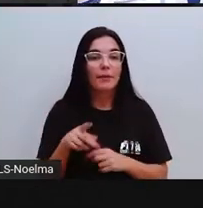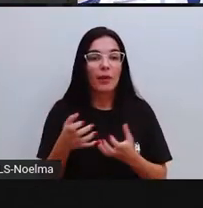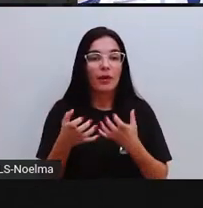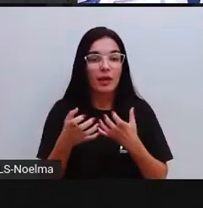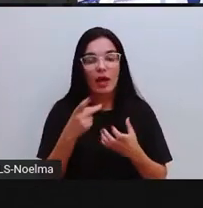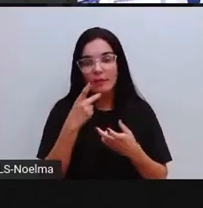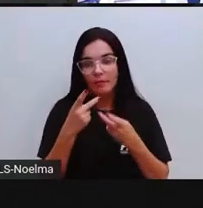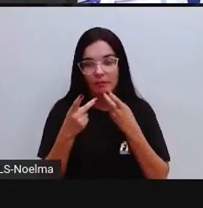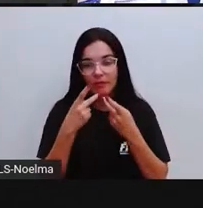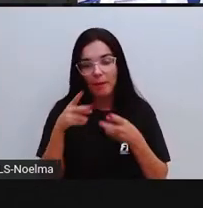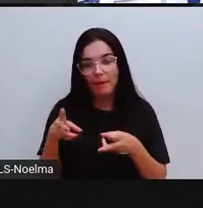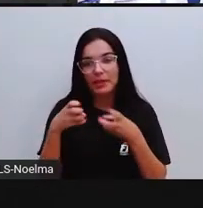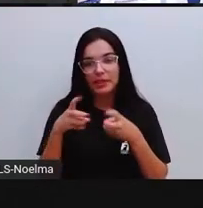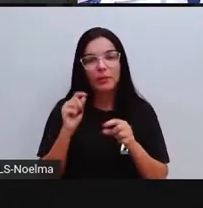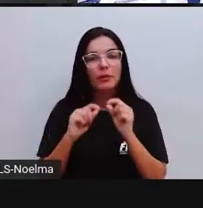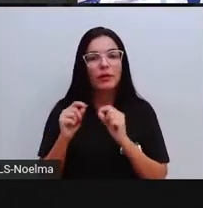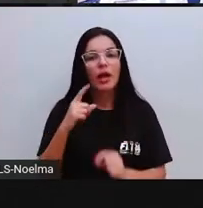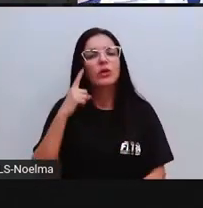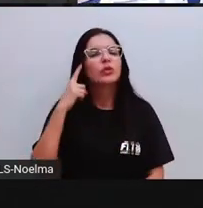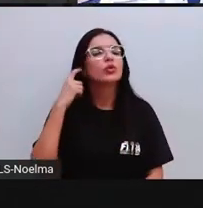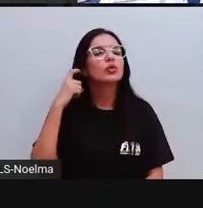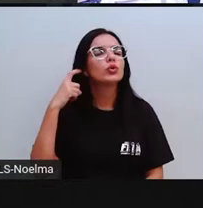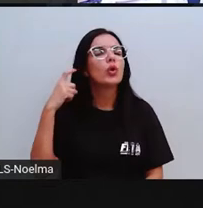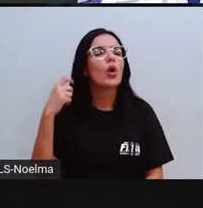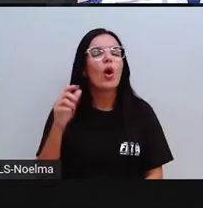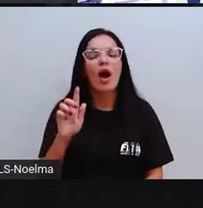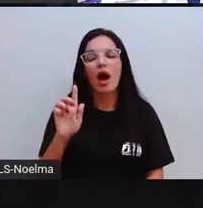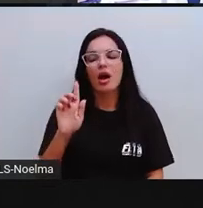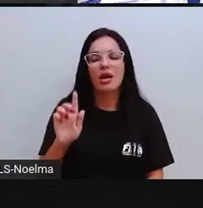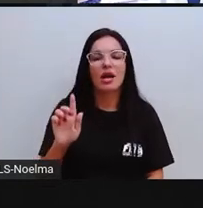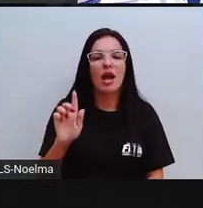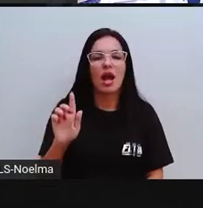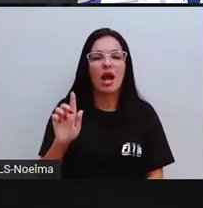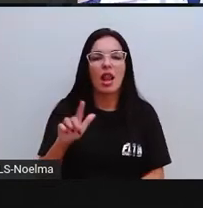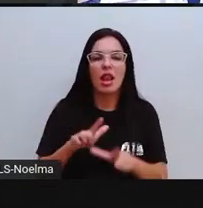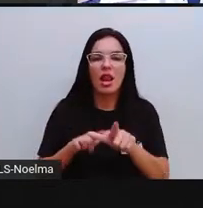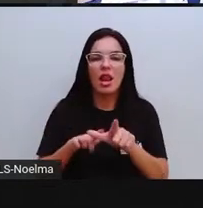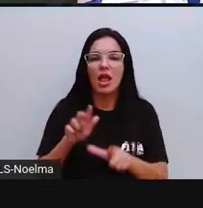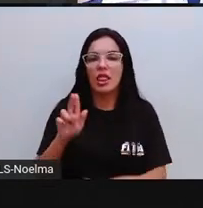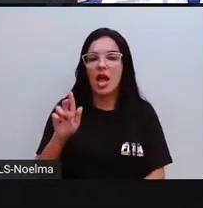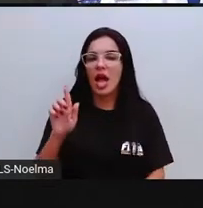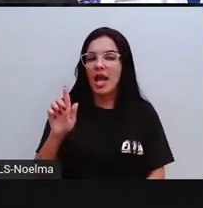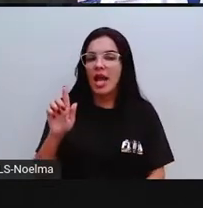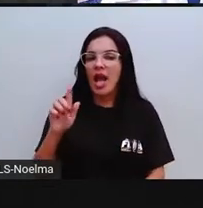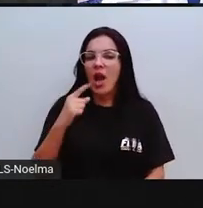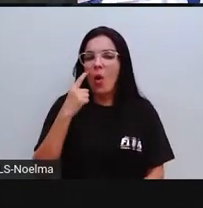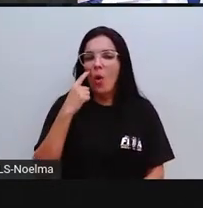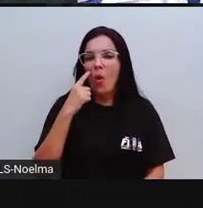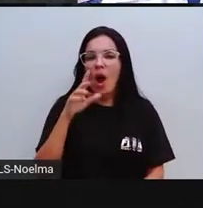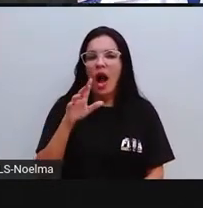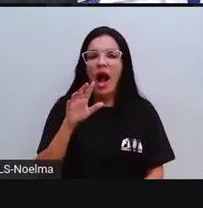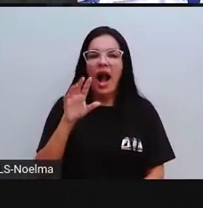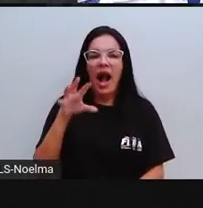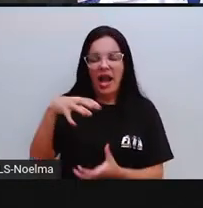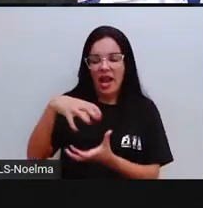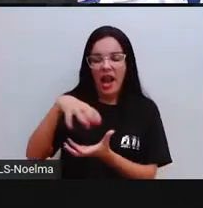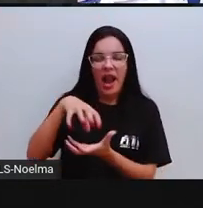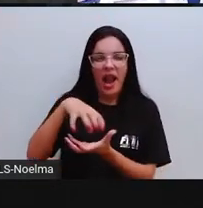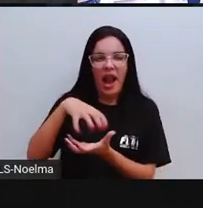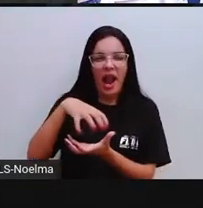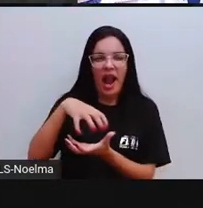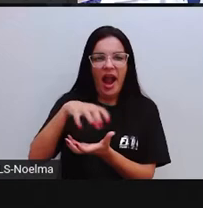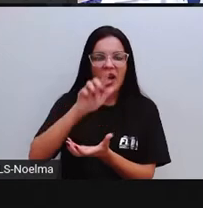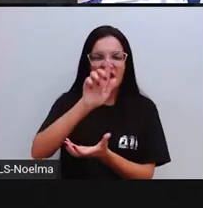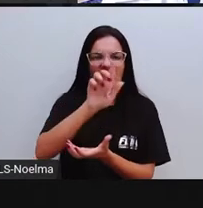percebam é o som da letra G, tá? Quando eu pronuncio aqui, ó, gelatina.